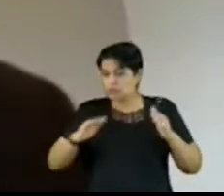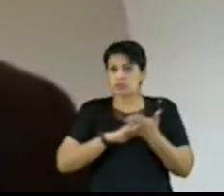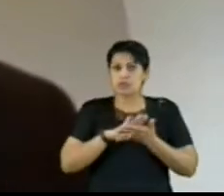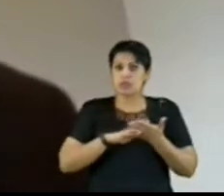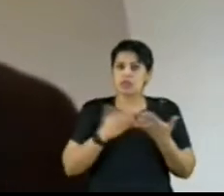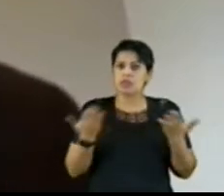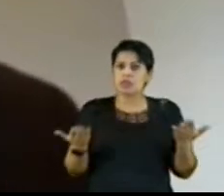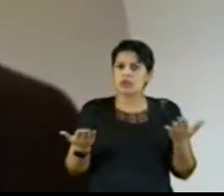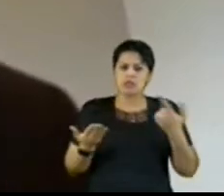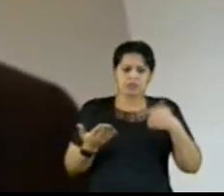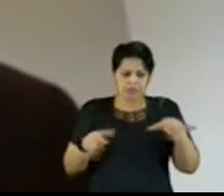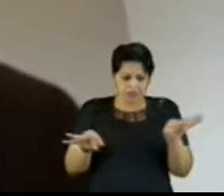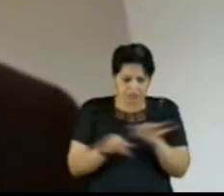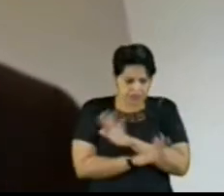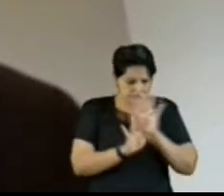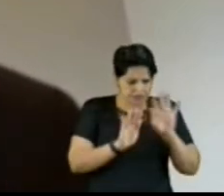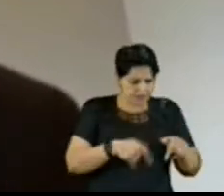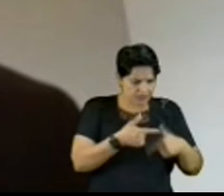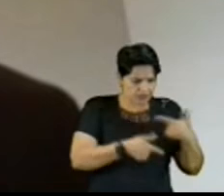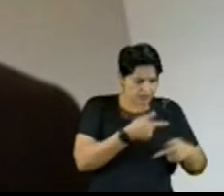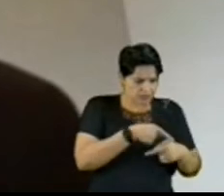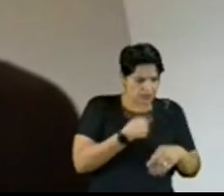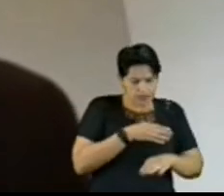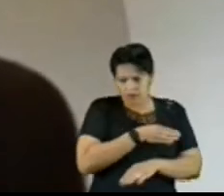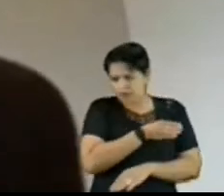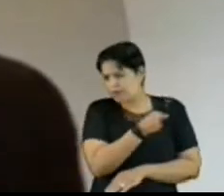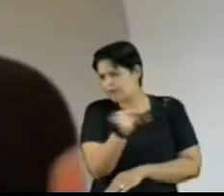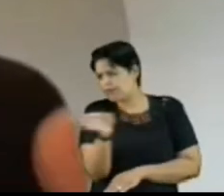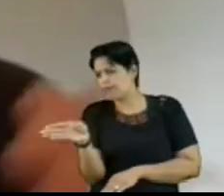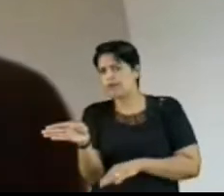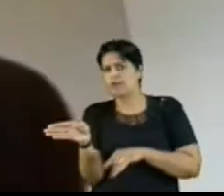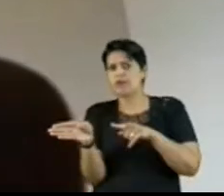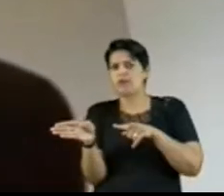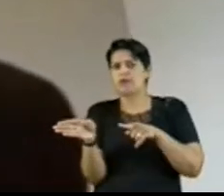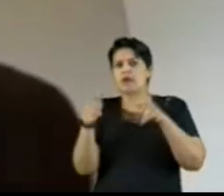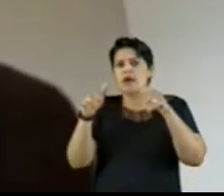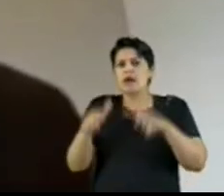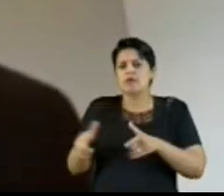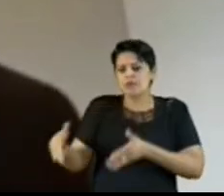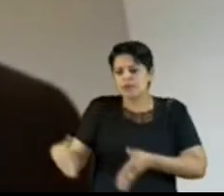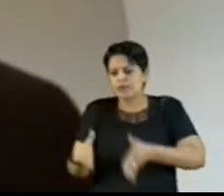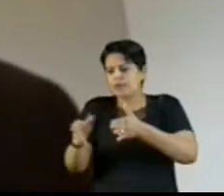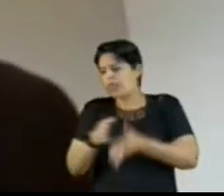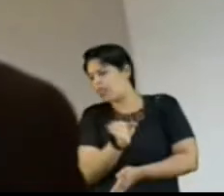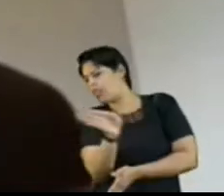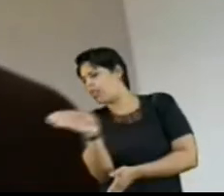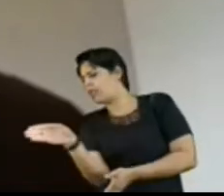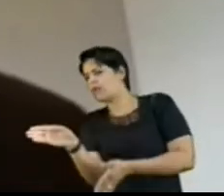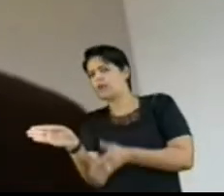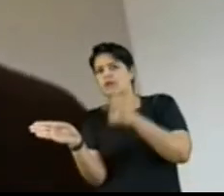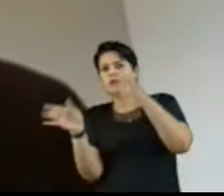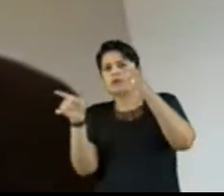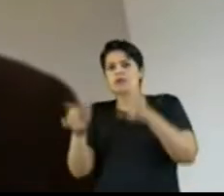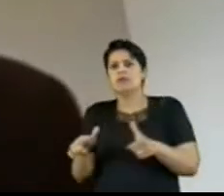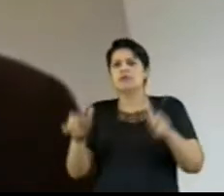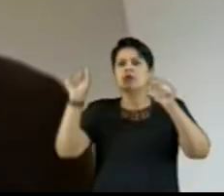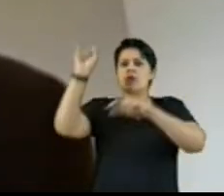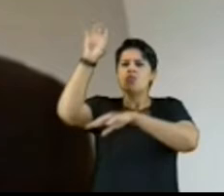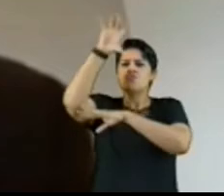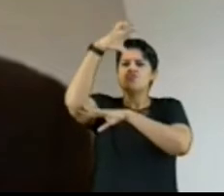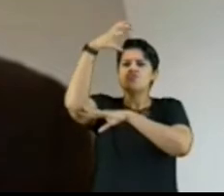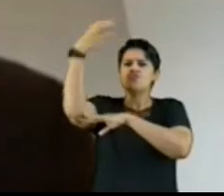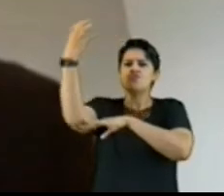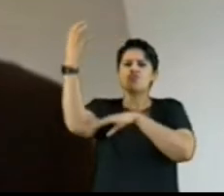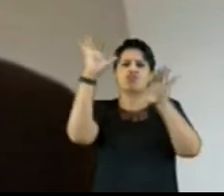trabalhos sempre exaustivos, chegamos ali na primeira curva da Avenida das Nações e estamos dentro de uma zona de sombra, da senhora presidente,